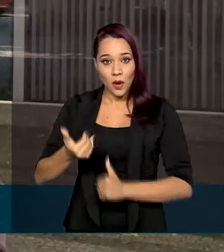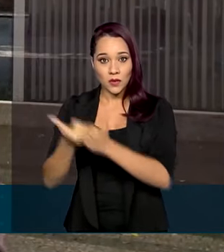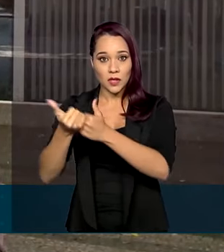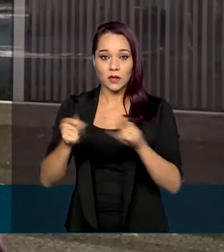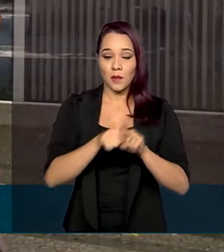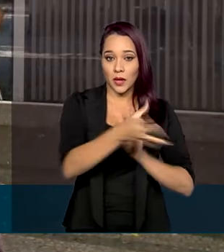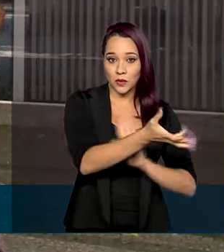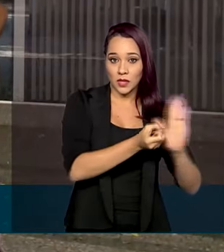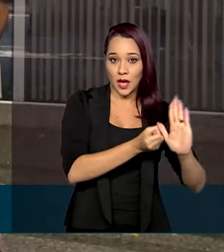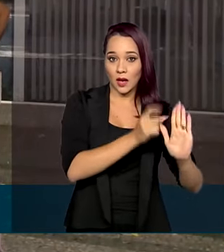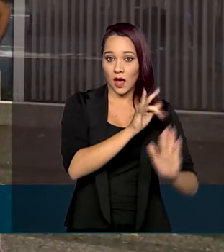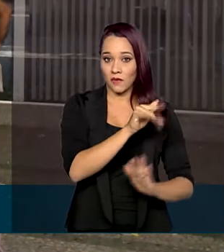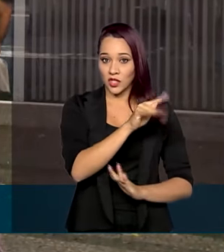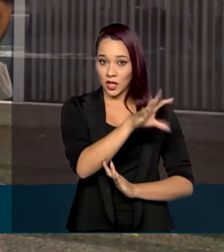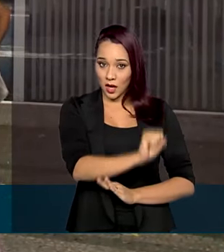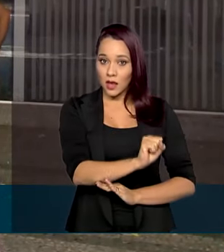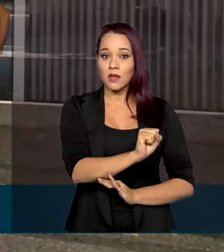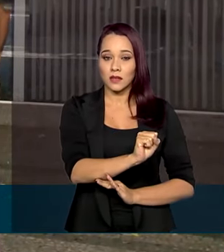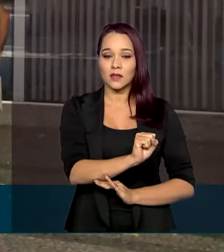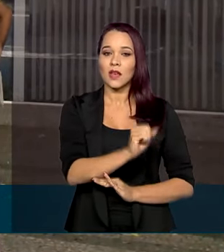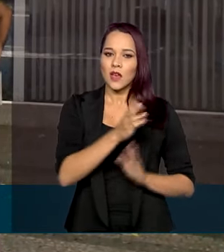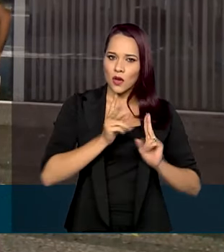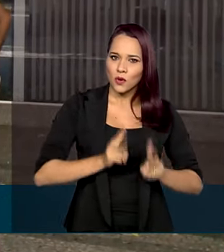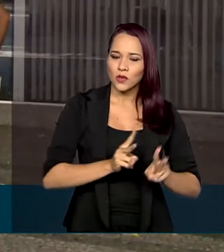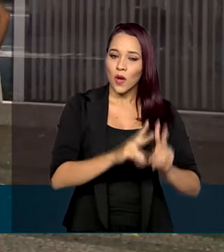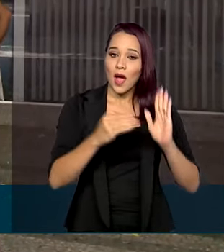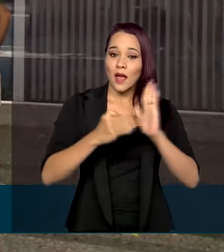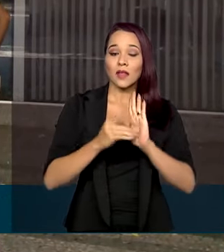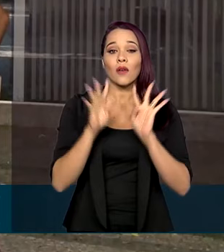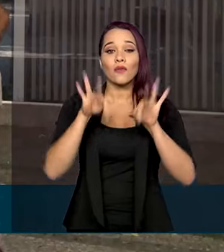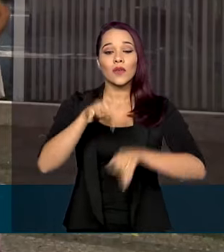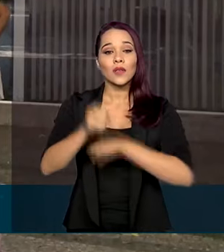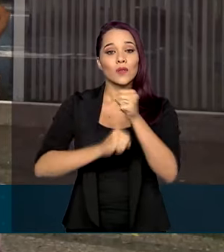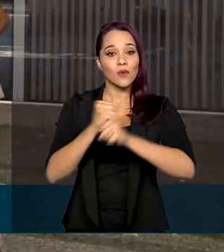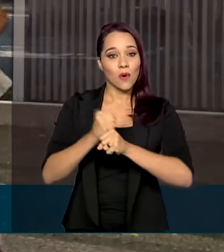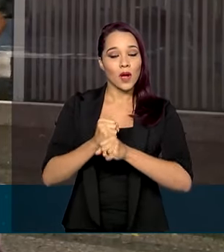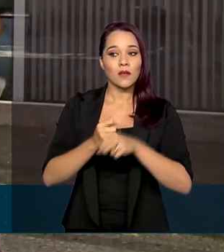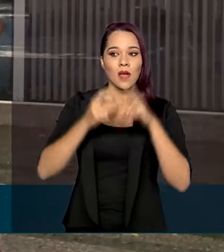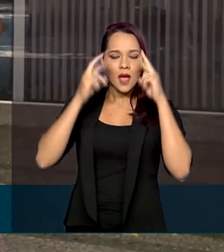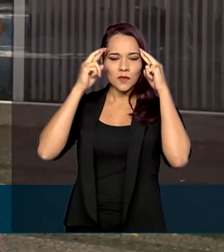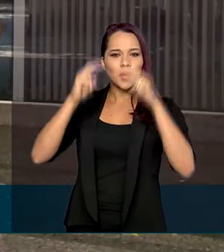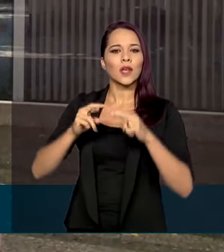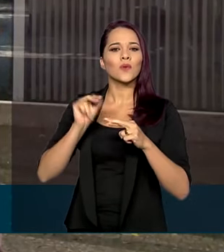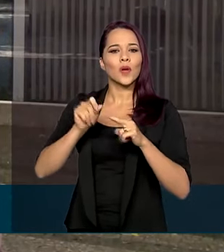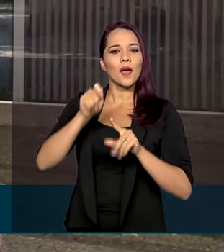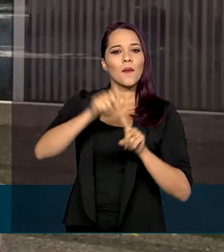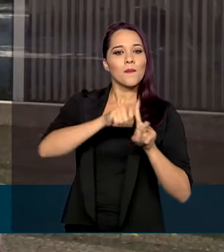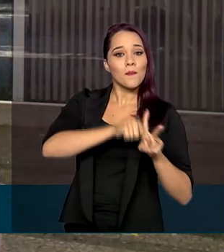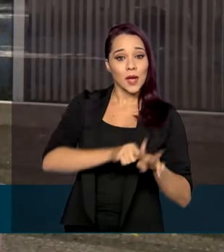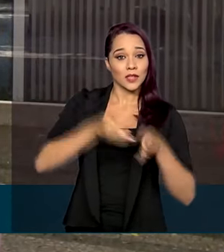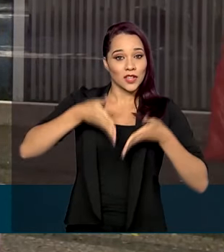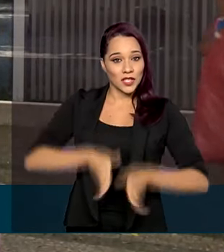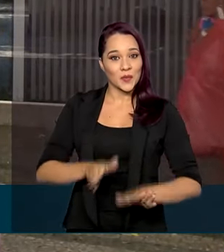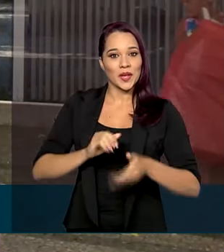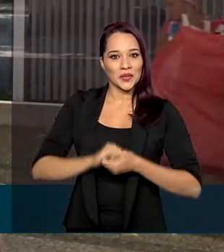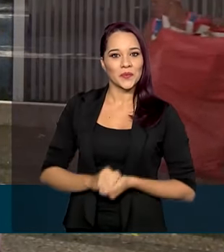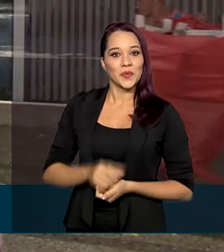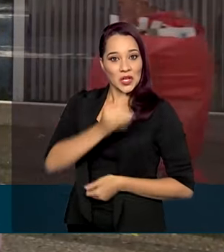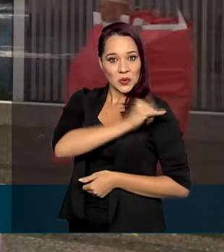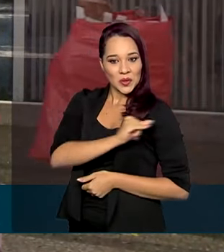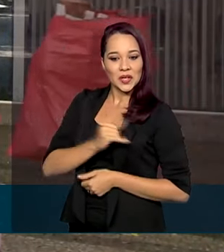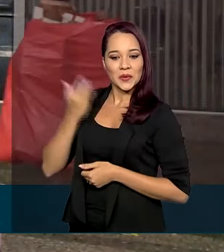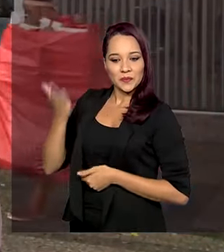quanto do saque emergencial do FGTS, segue até o fim do ano, sempre respeitando o mês de nascimento. No Rio de Janeiro,